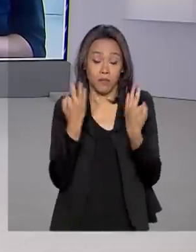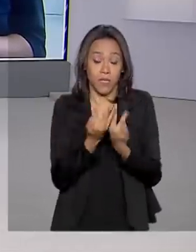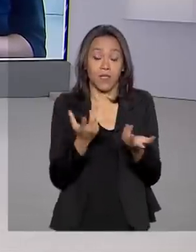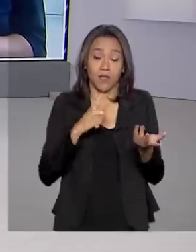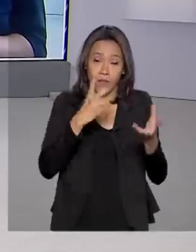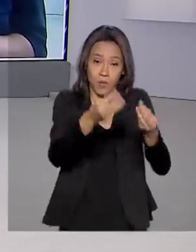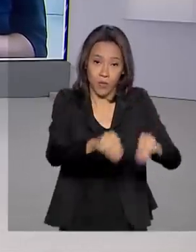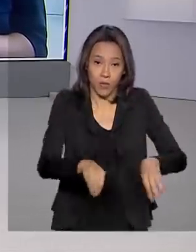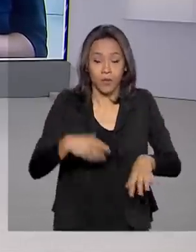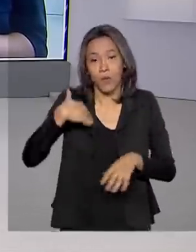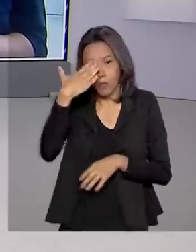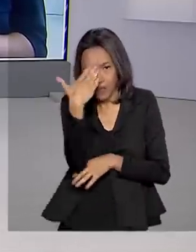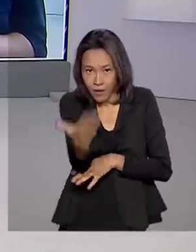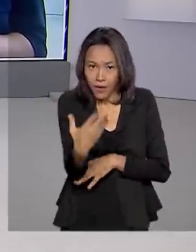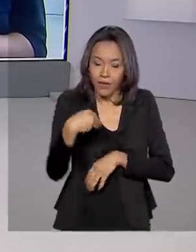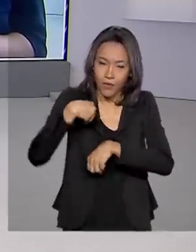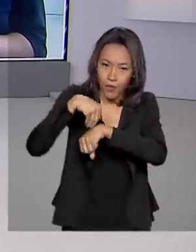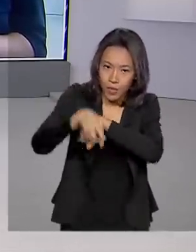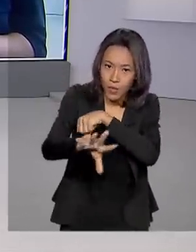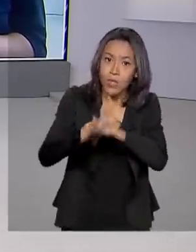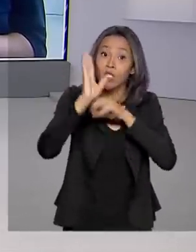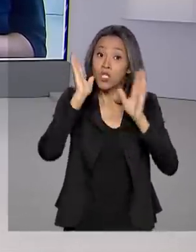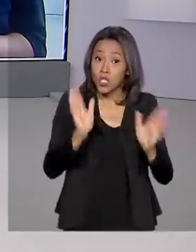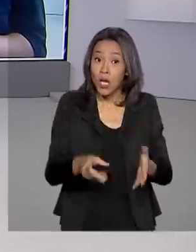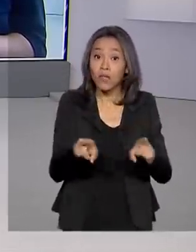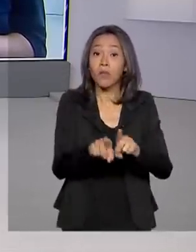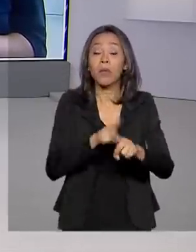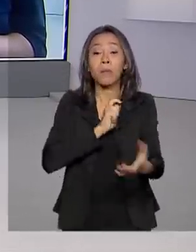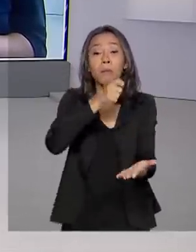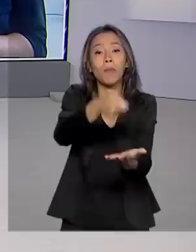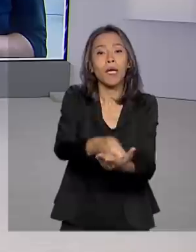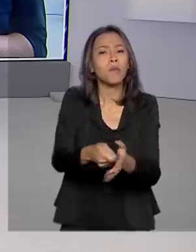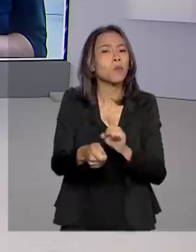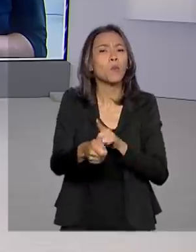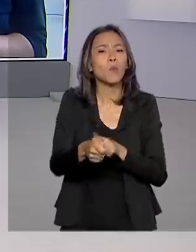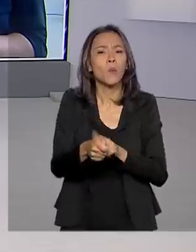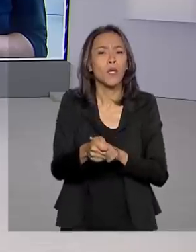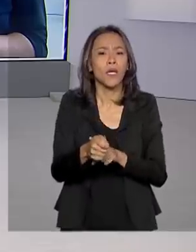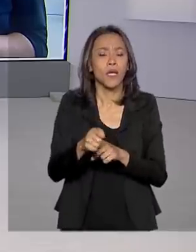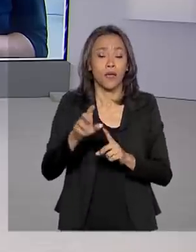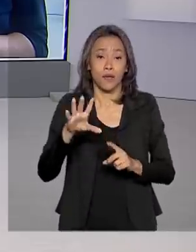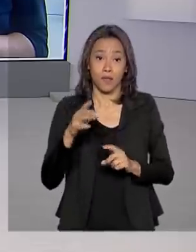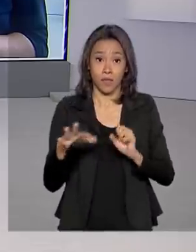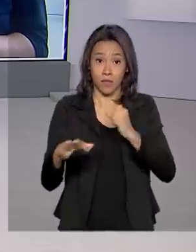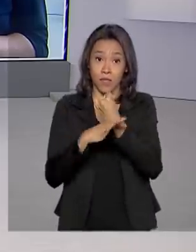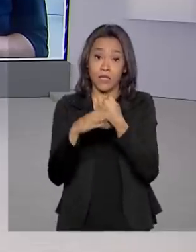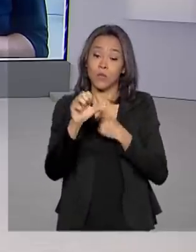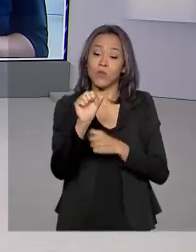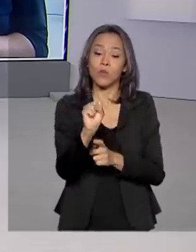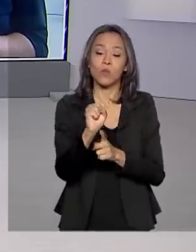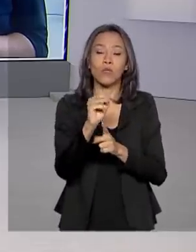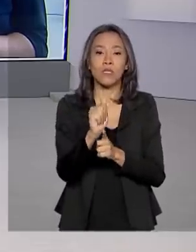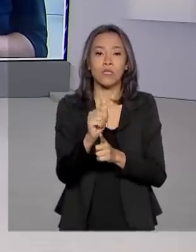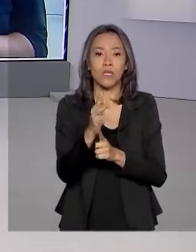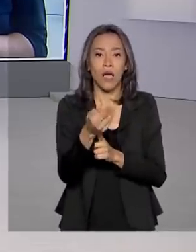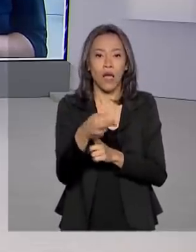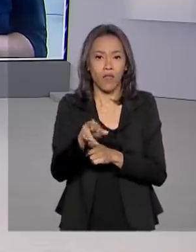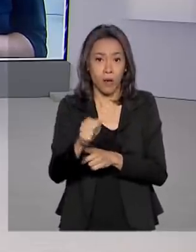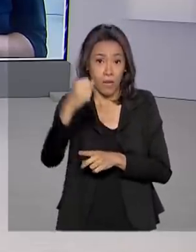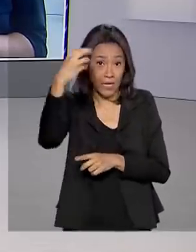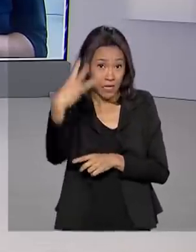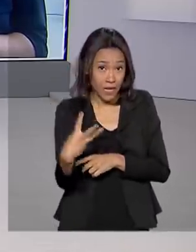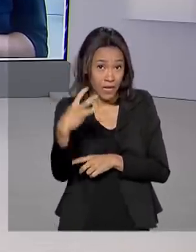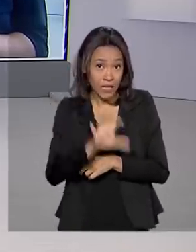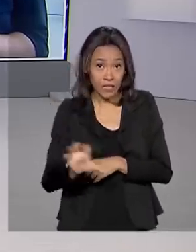Obrigada pelas suas informações. E foi liberado o pagamento do Garantia Safra para agricultores de três estados do Nordeste. Alessandra